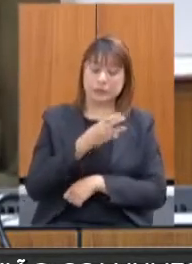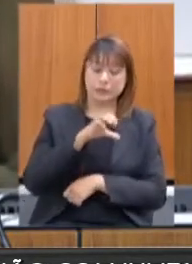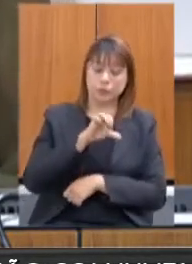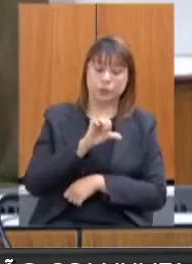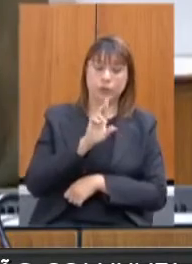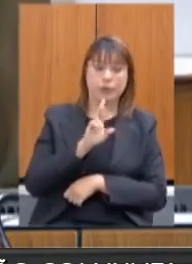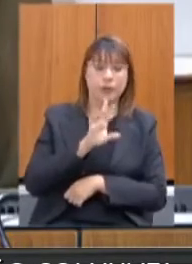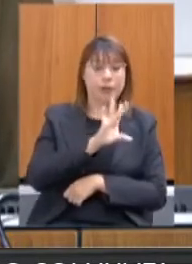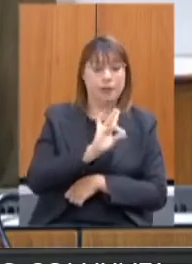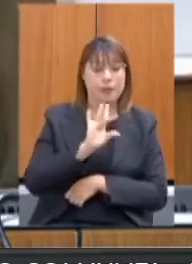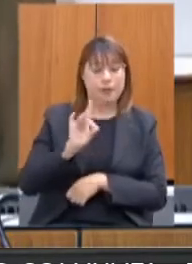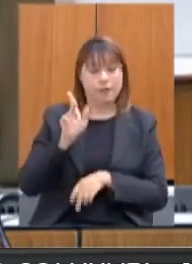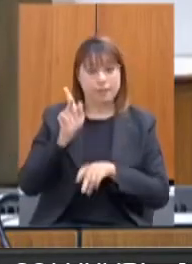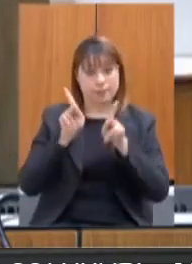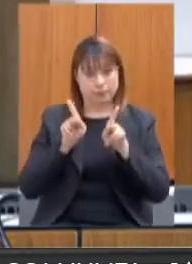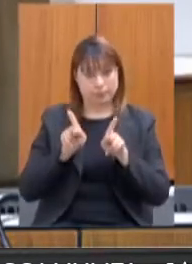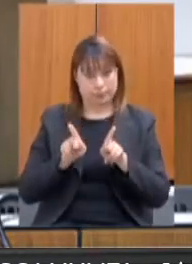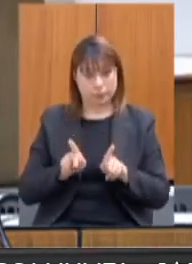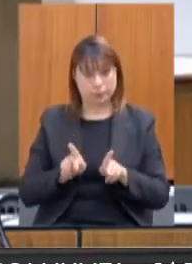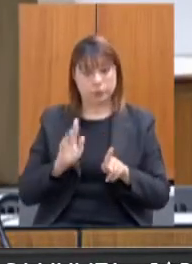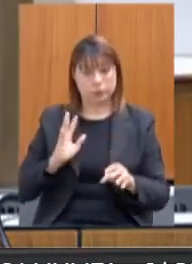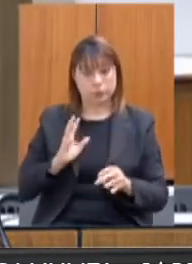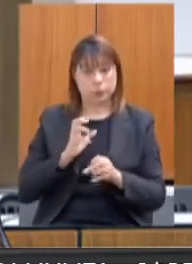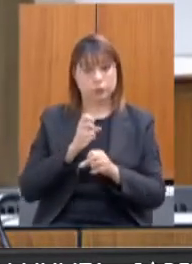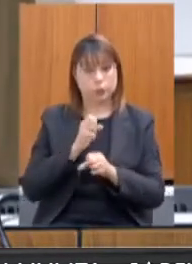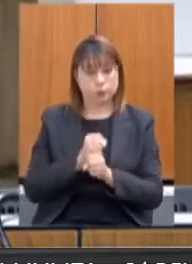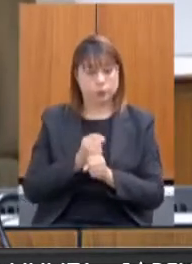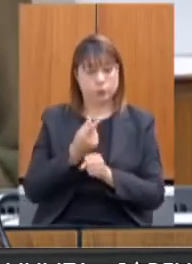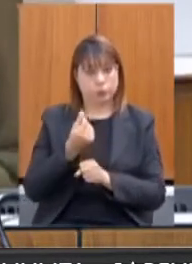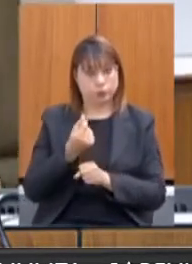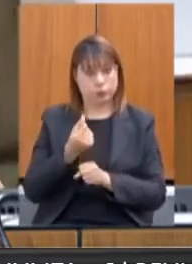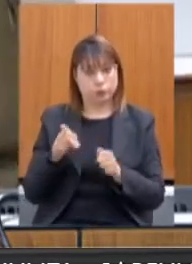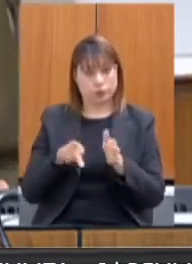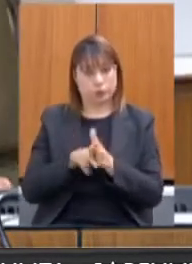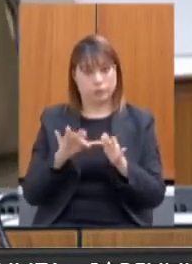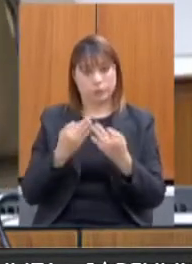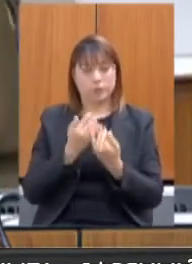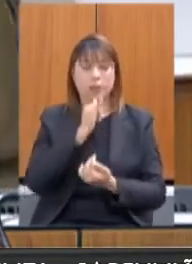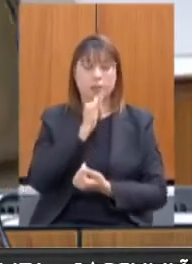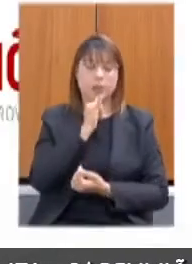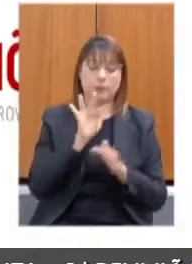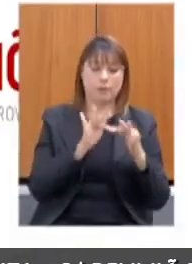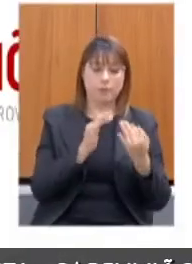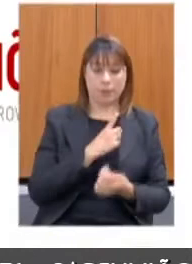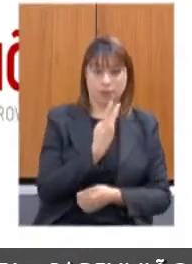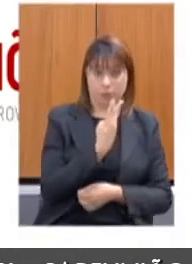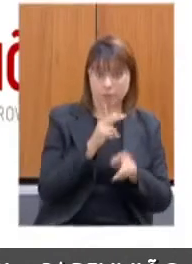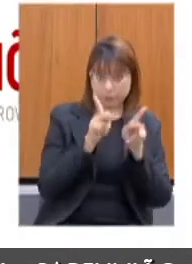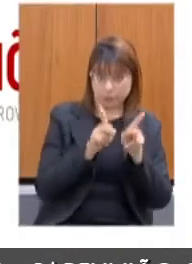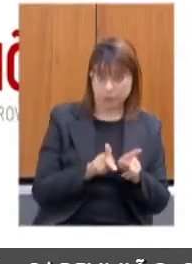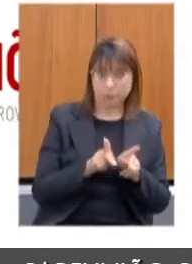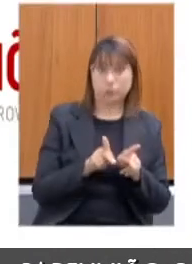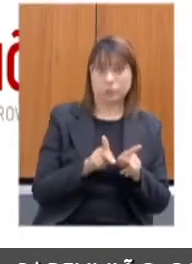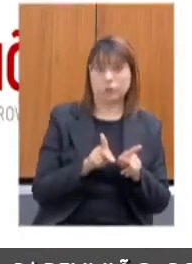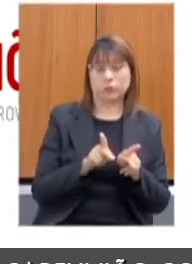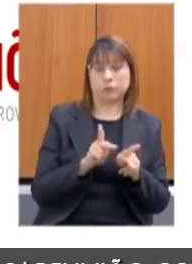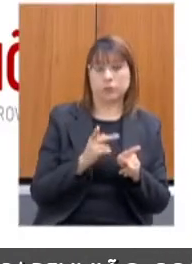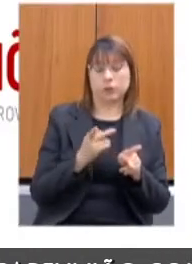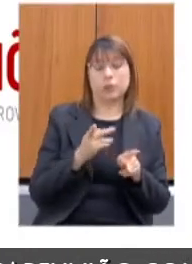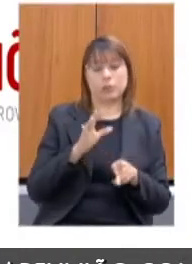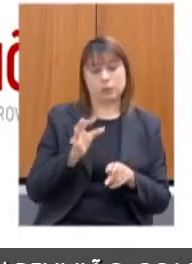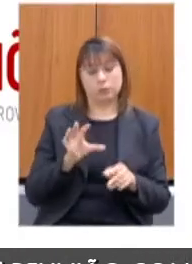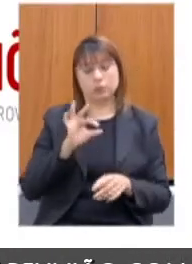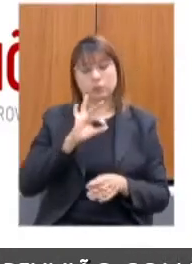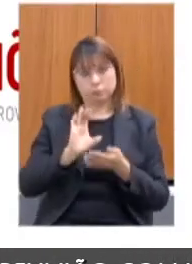por pessoa para formar o valor da família. Então, uma família de três pessoas vai receber R